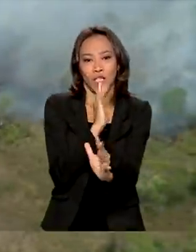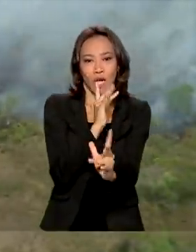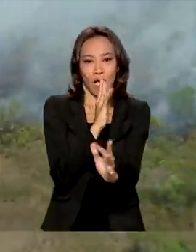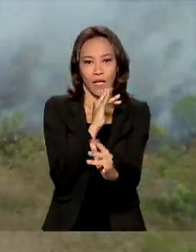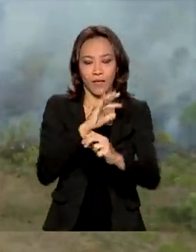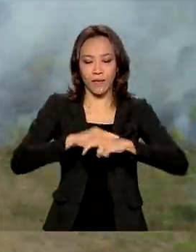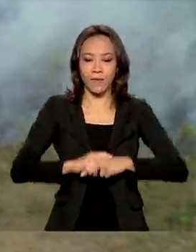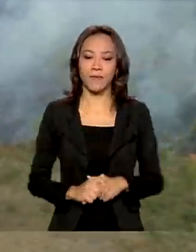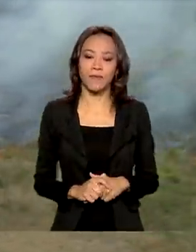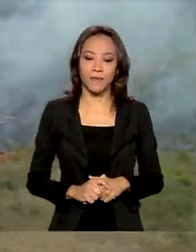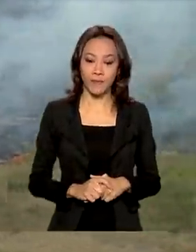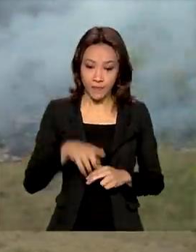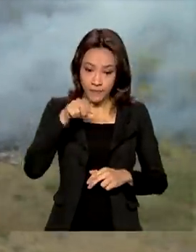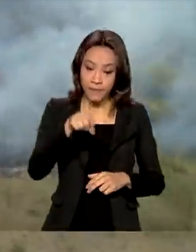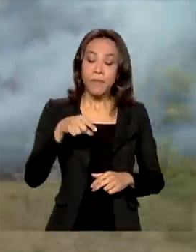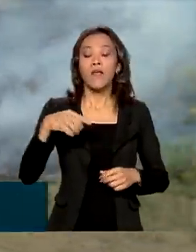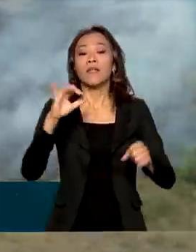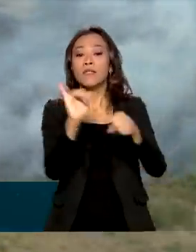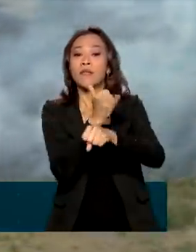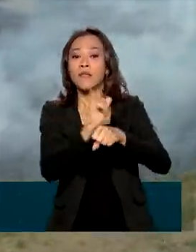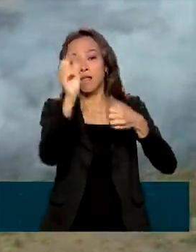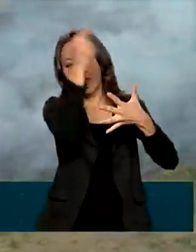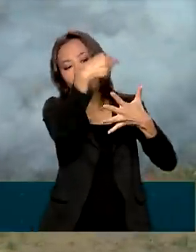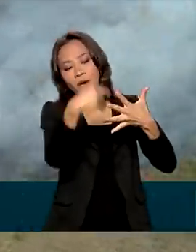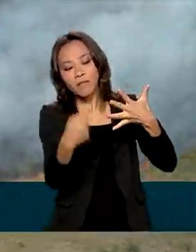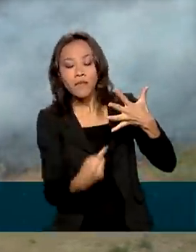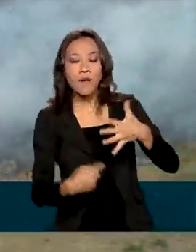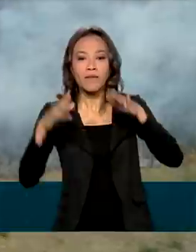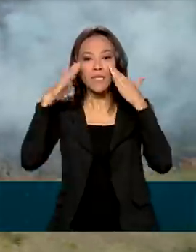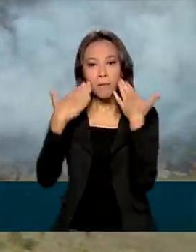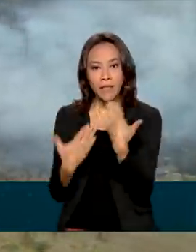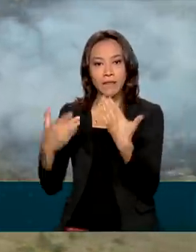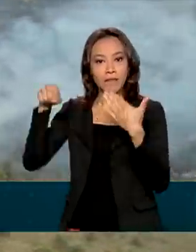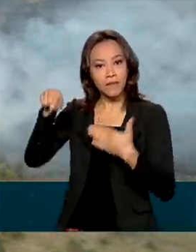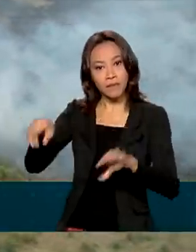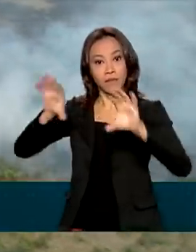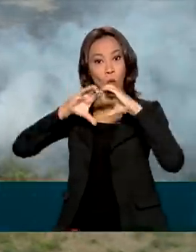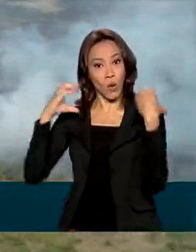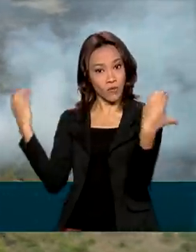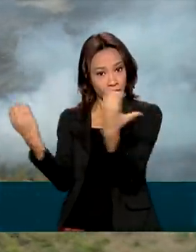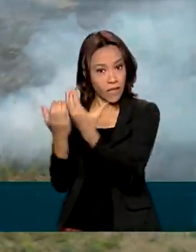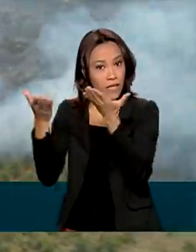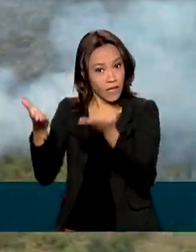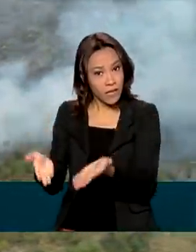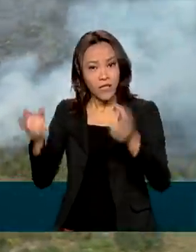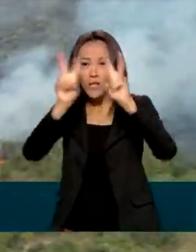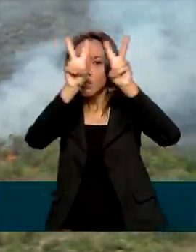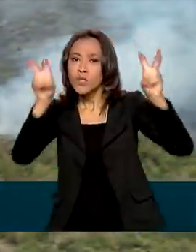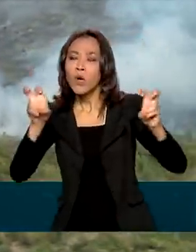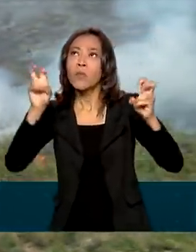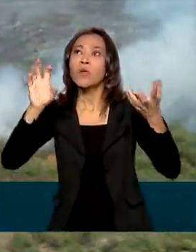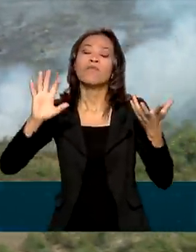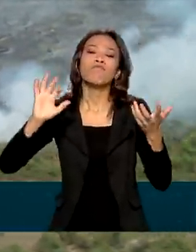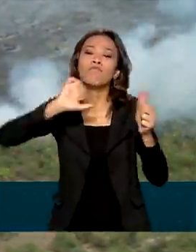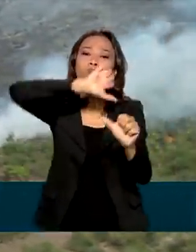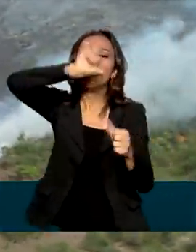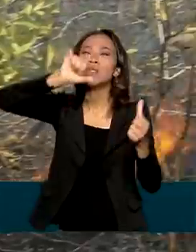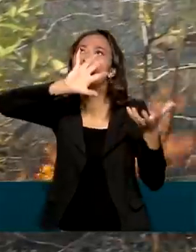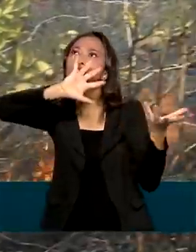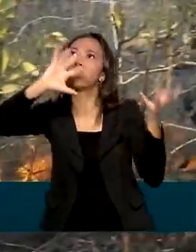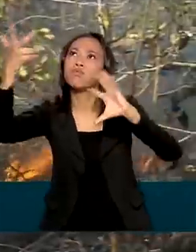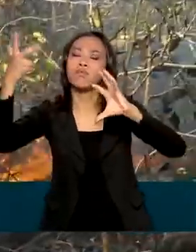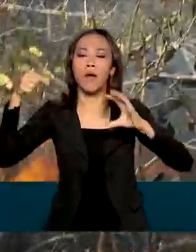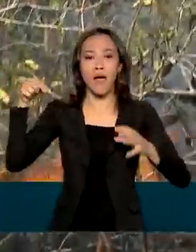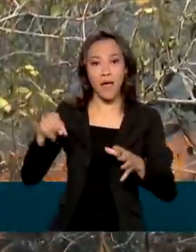Entre as medidas que serão apresentadas na Conferência das Nações Unidas sobre Mudanças Climáticas, a COP26,